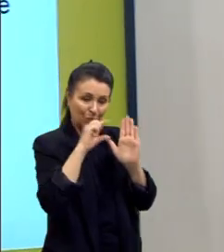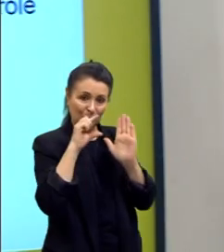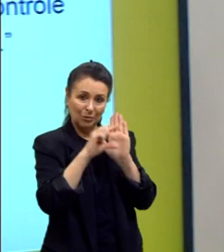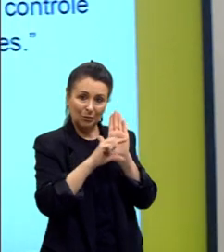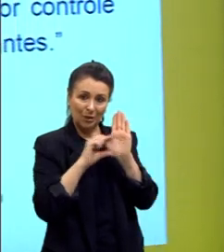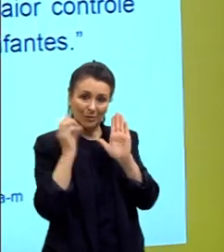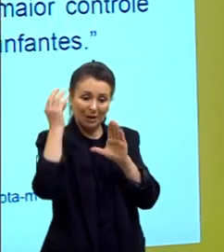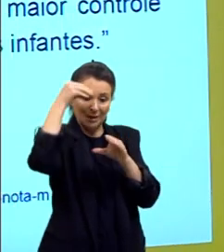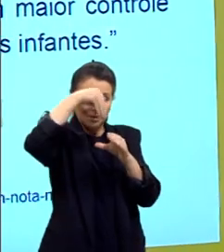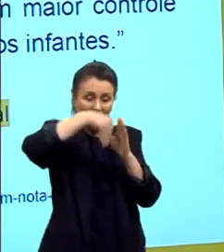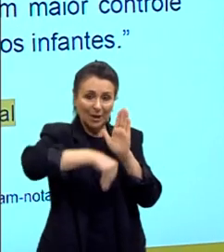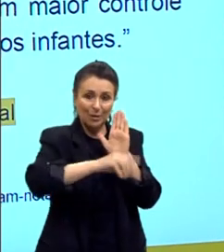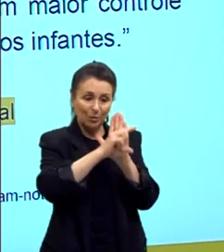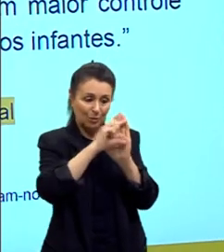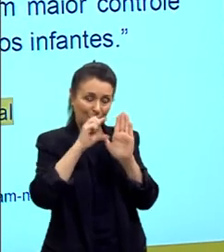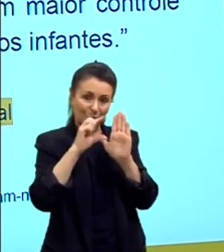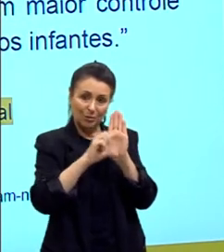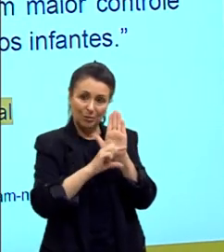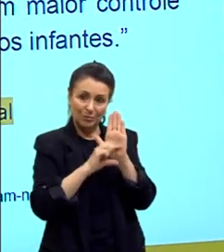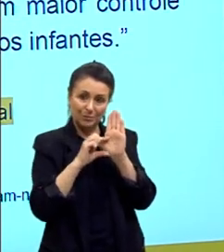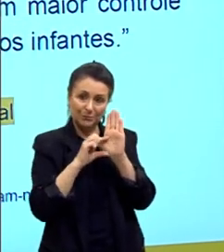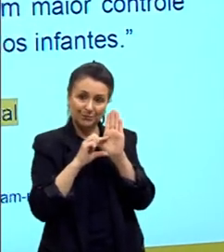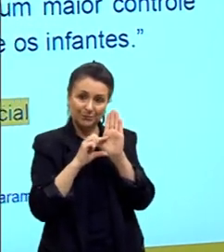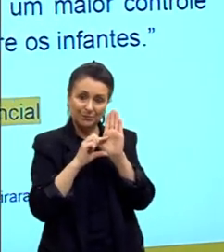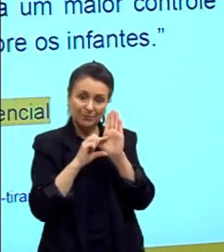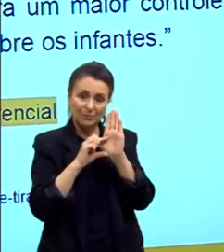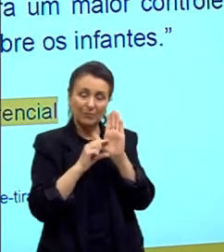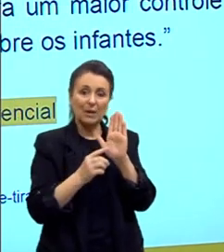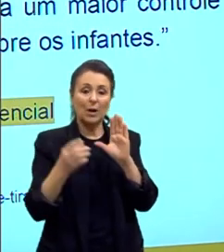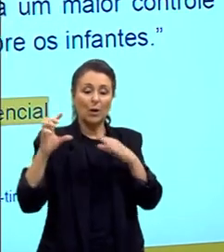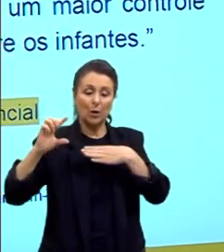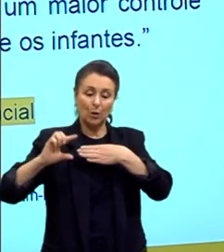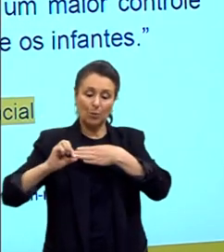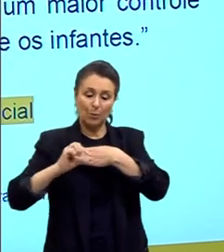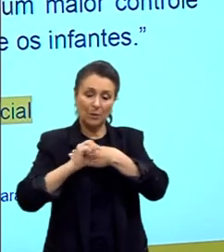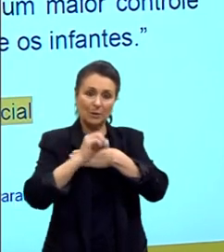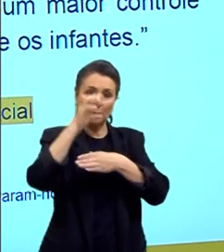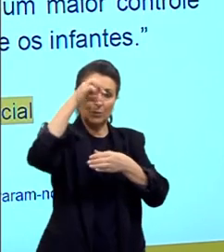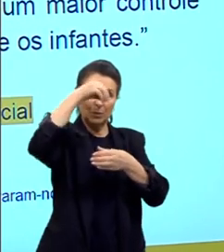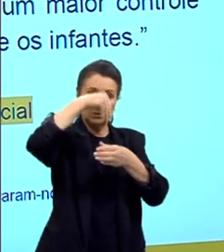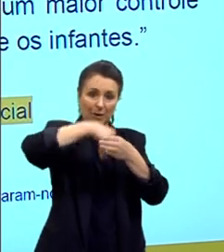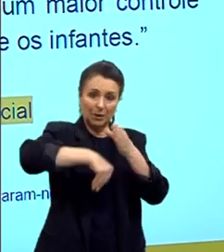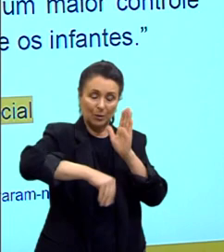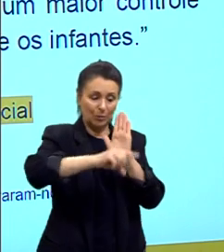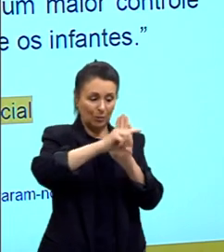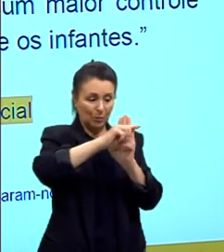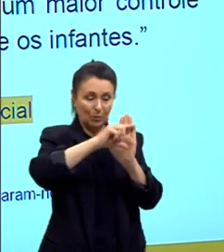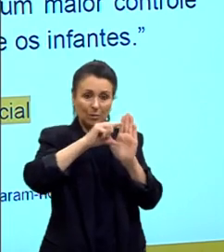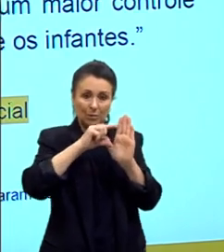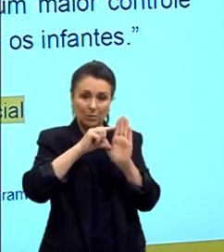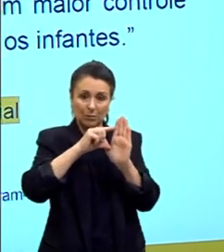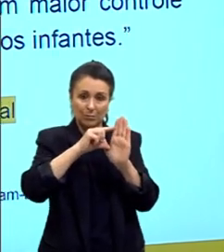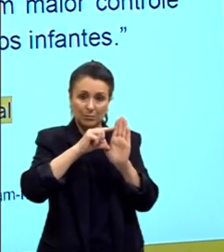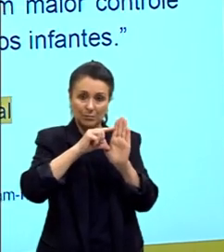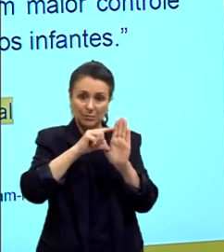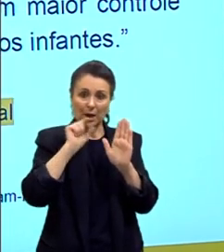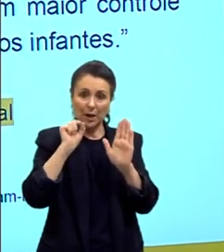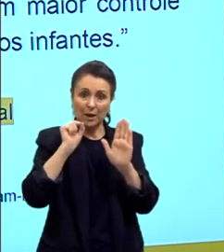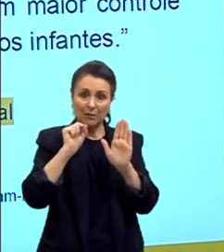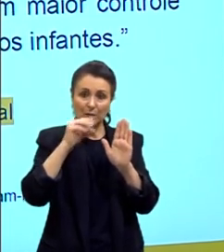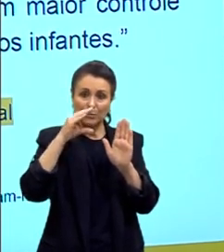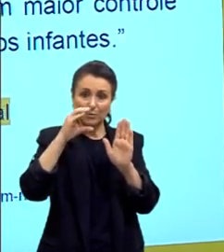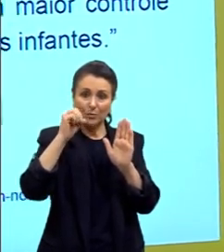do parágrafo. Então, a coesão dentro do parágrafo ela é atribuída por esses